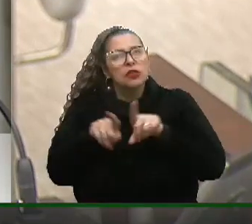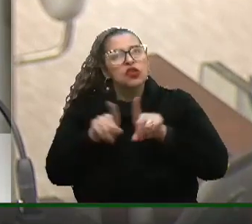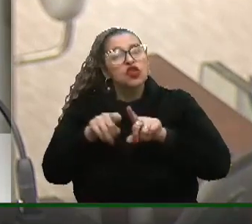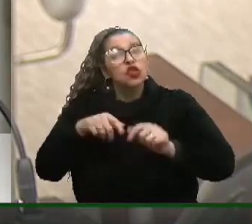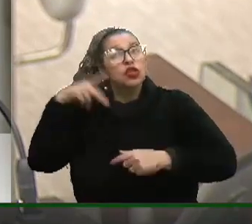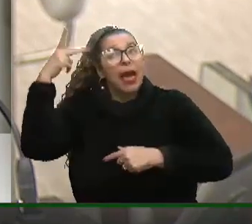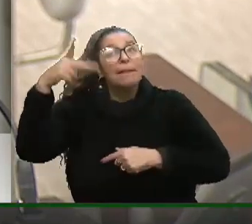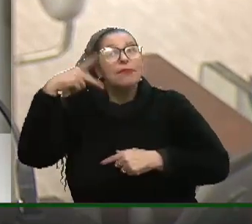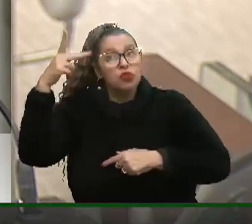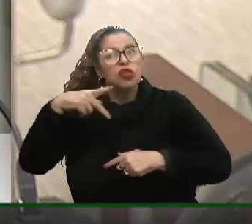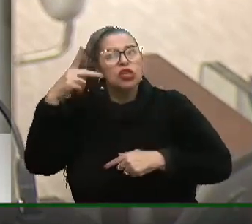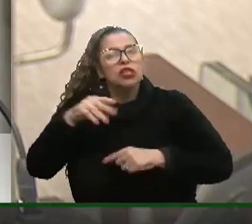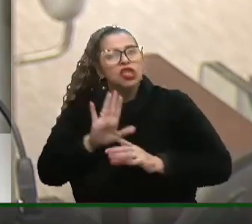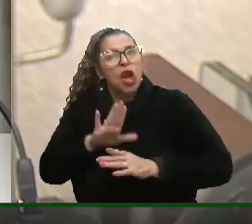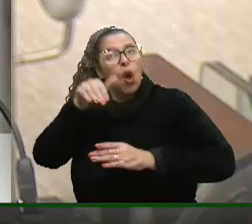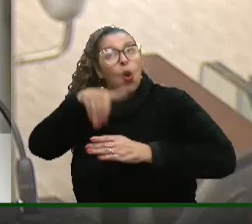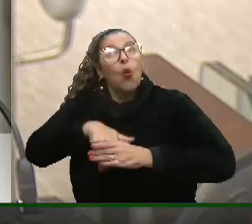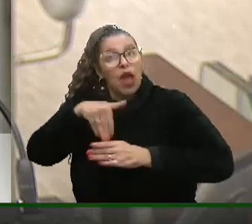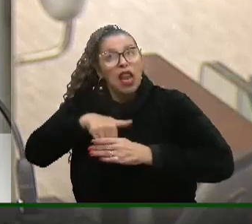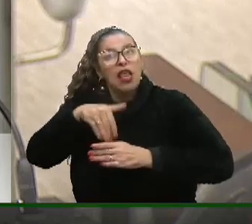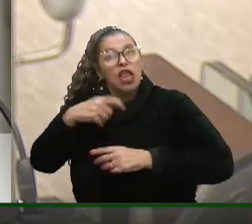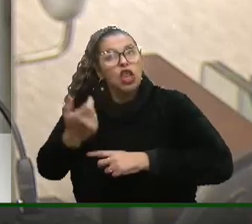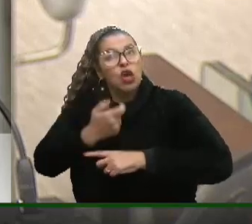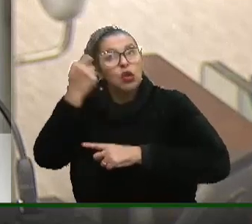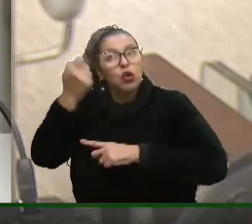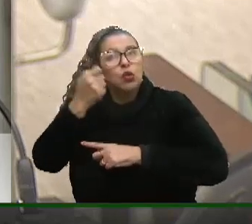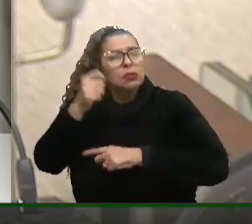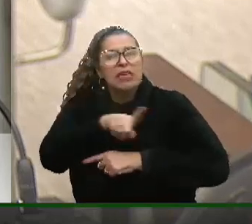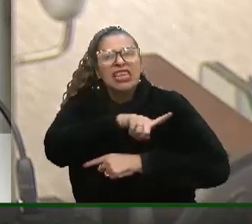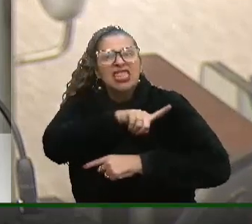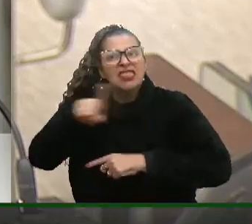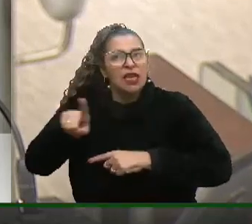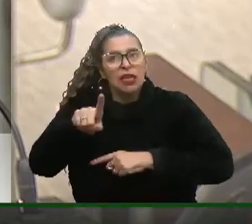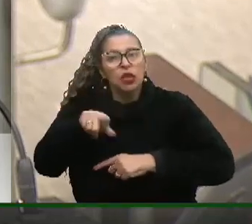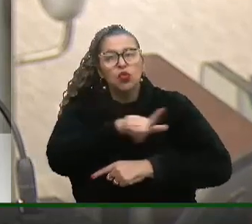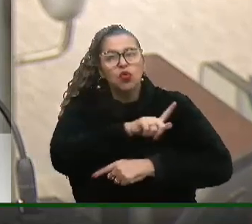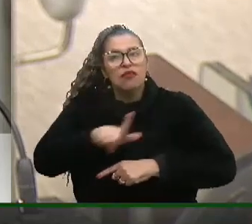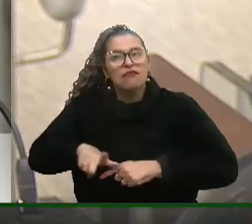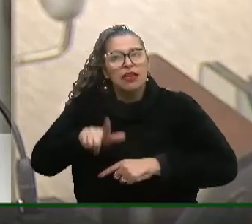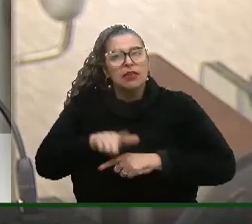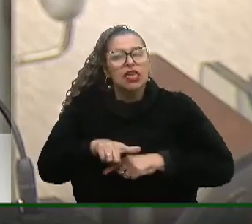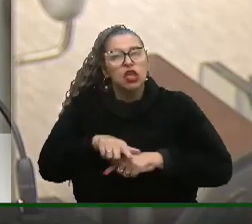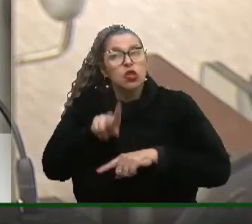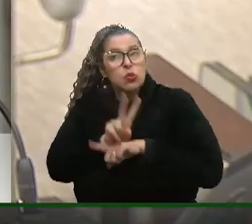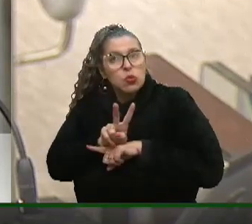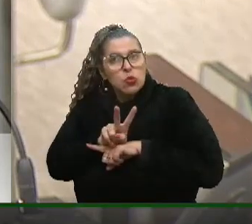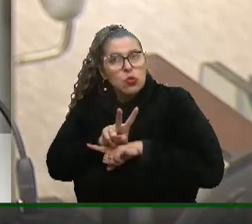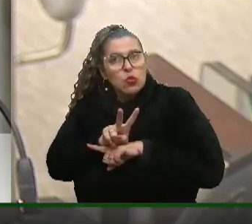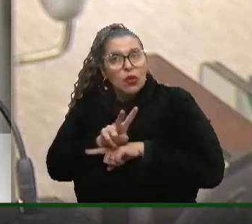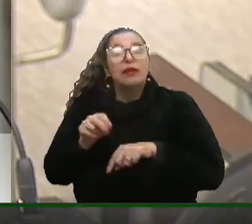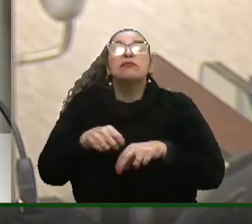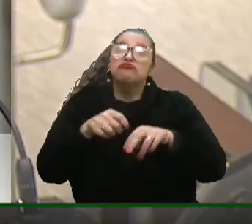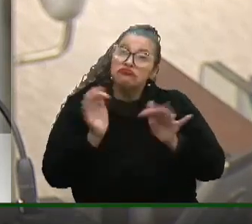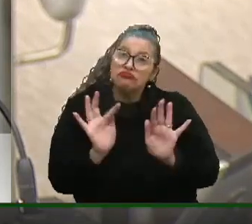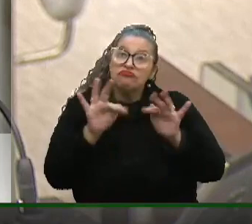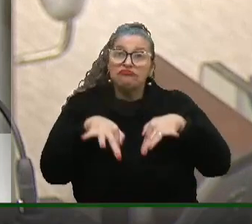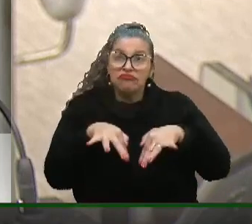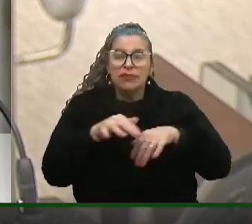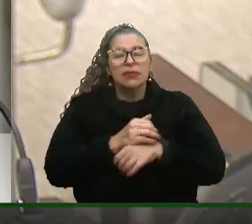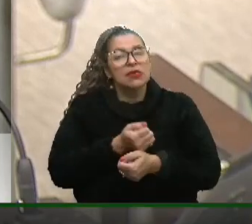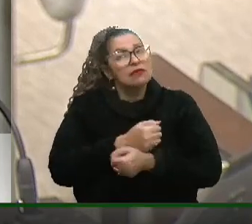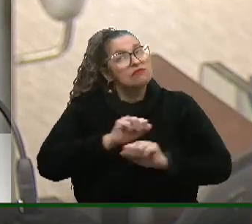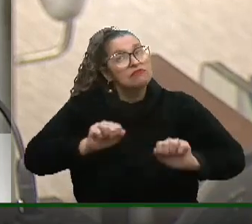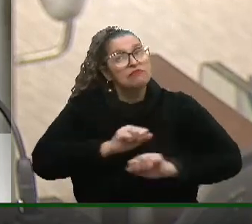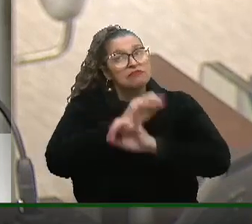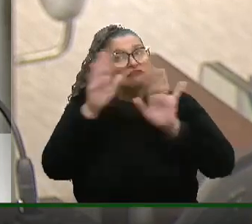na política ao eleitor do Rio Grande do Sul e a nenhum governante de plantão. E, por fim, eu deixo